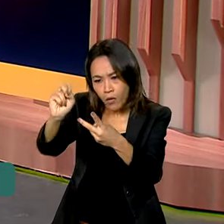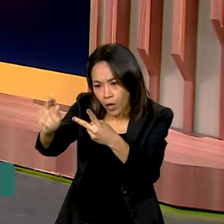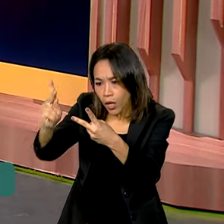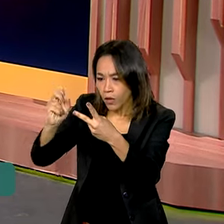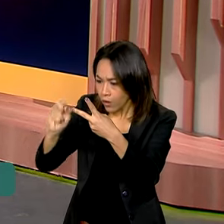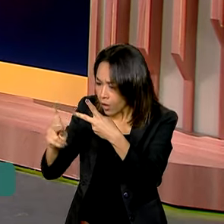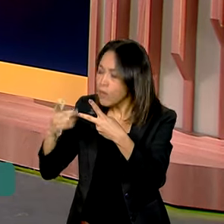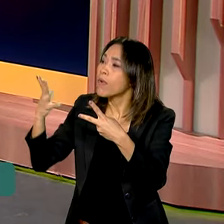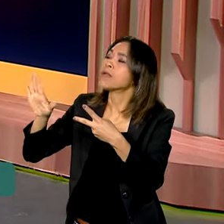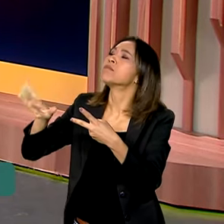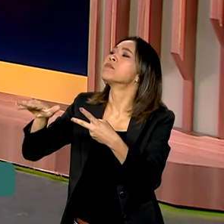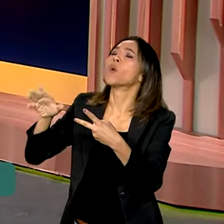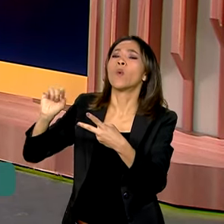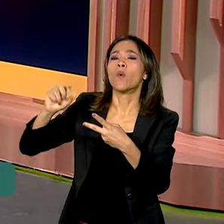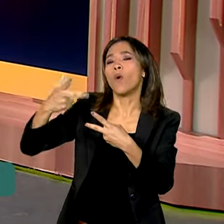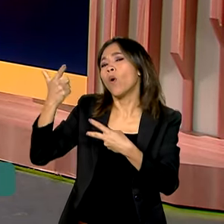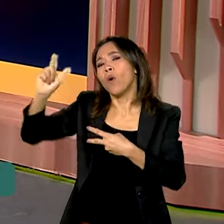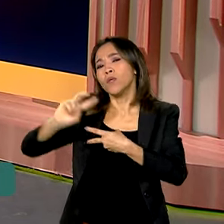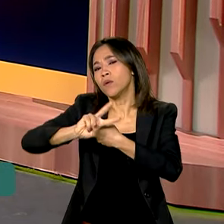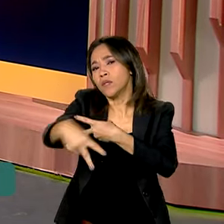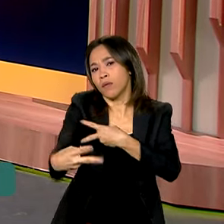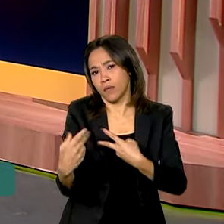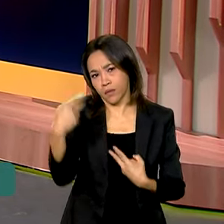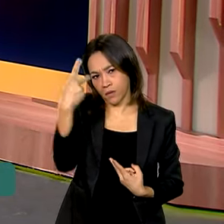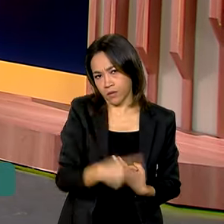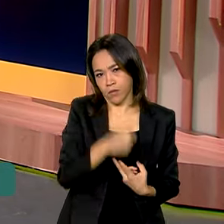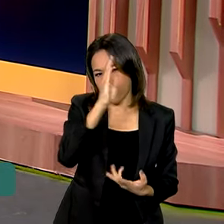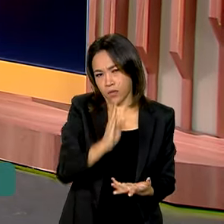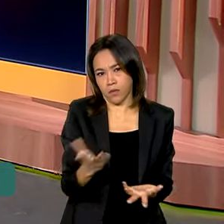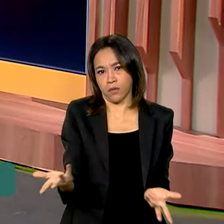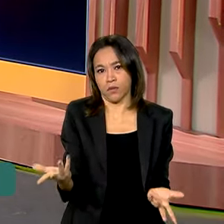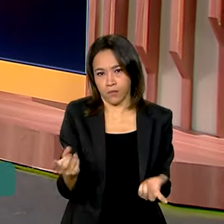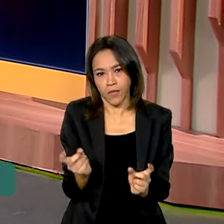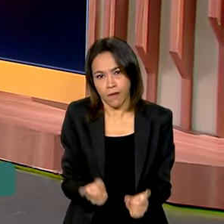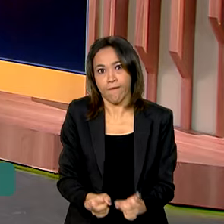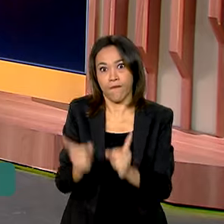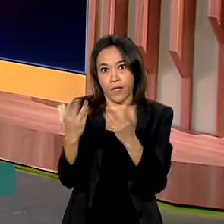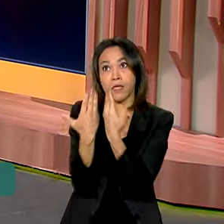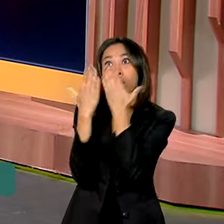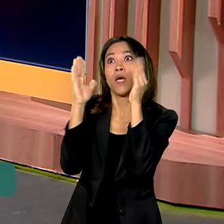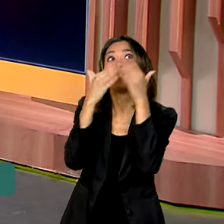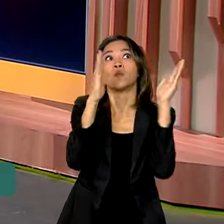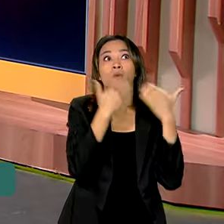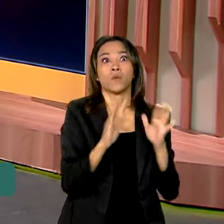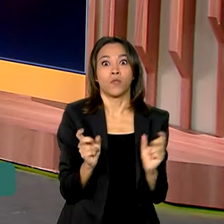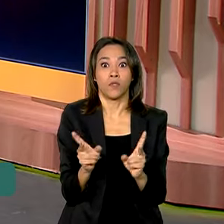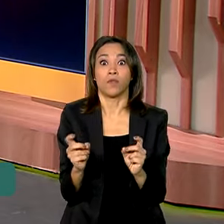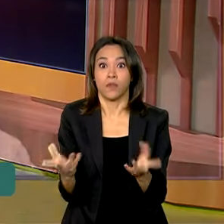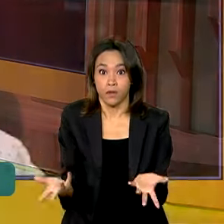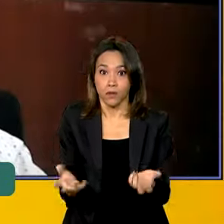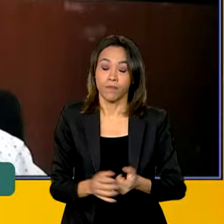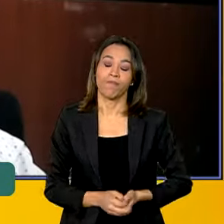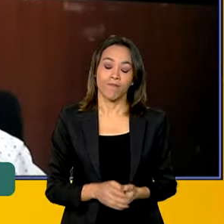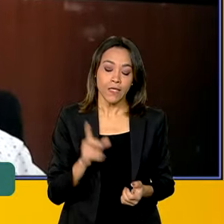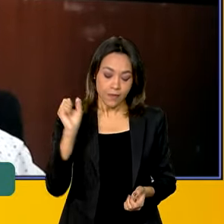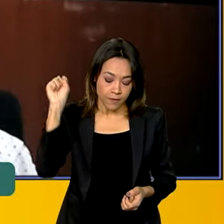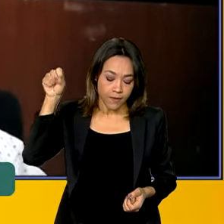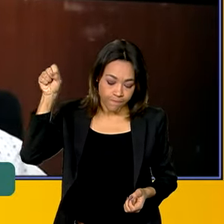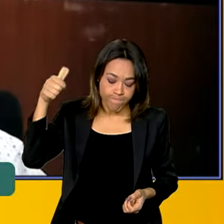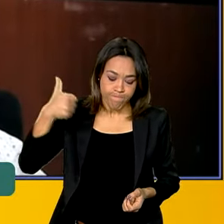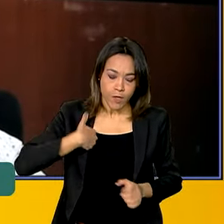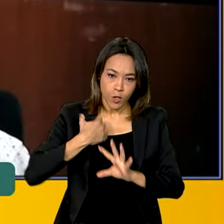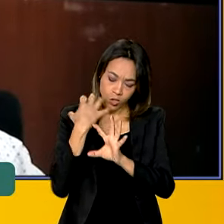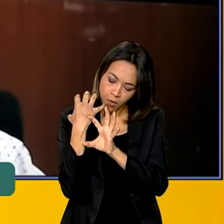essa abertura de mercado lá fora traz aqui para dentro? Veja bem, Vanessa, nós calculamos aí o valor da